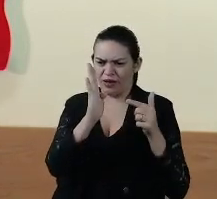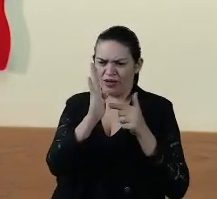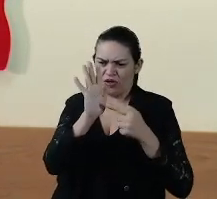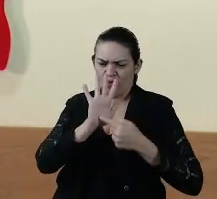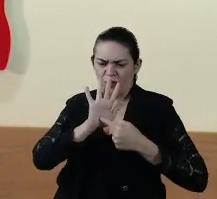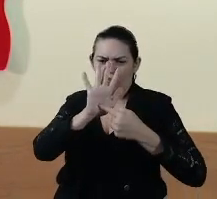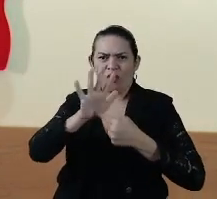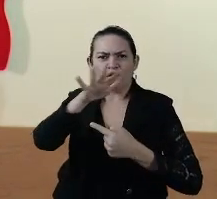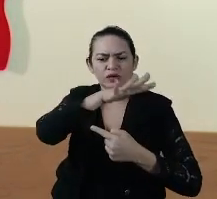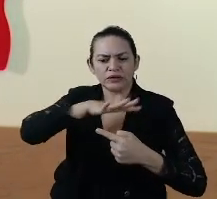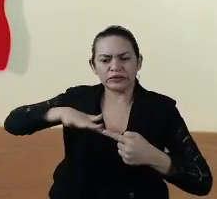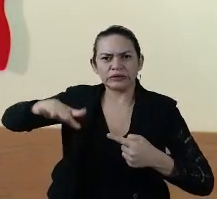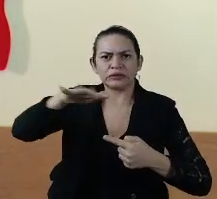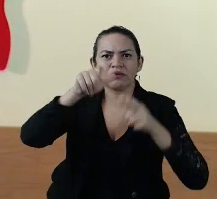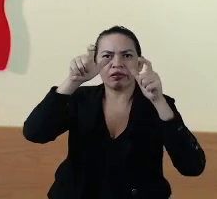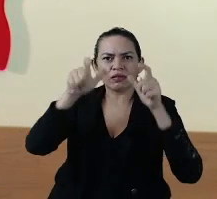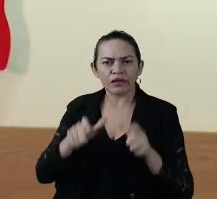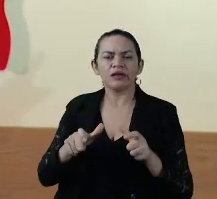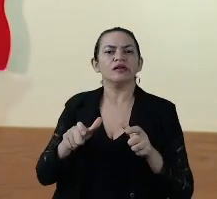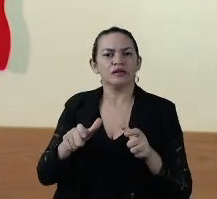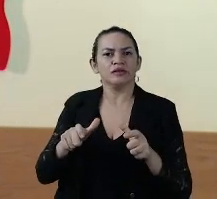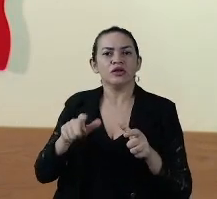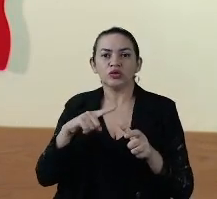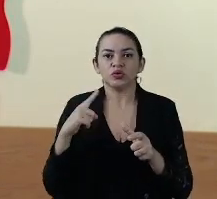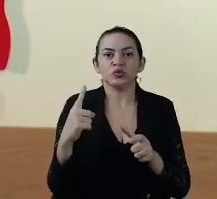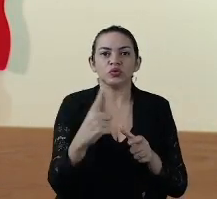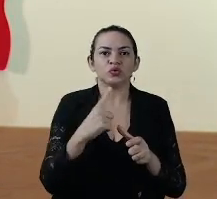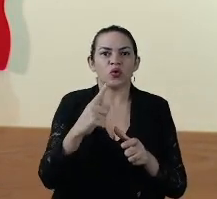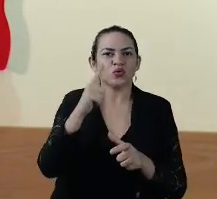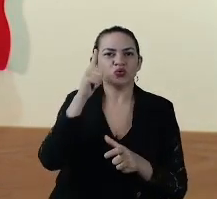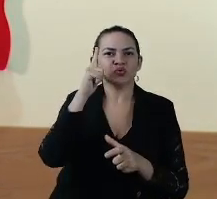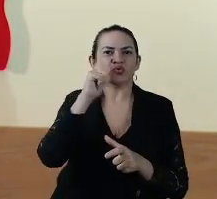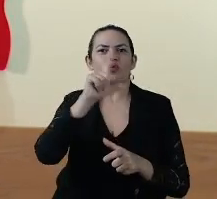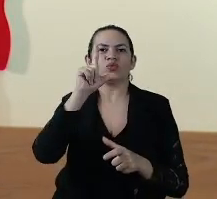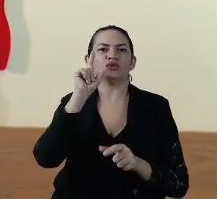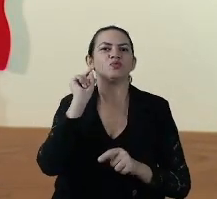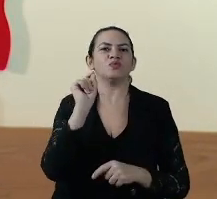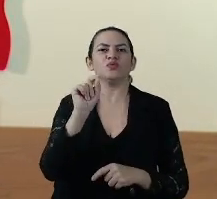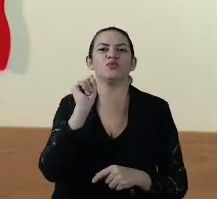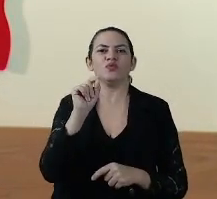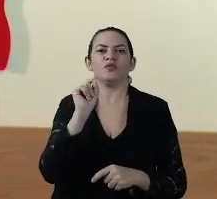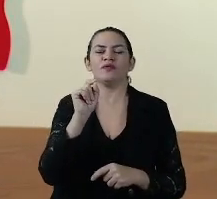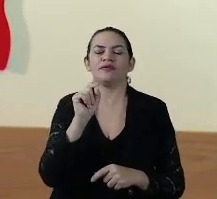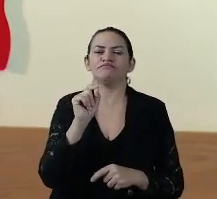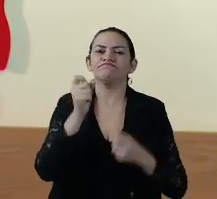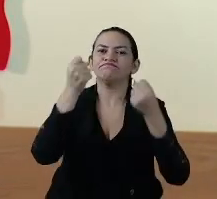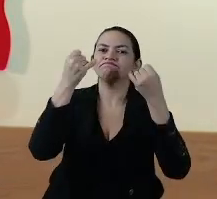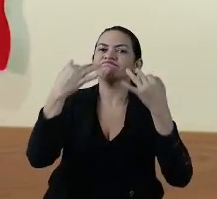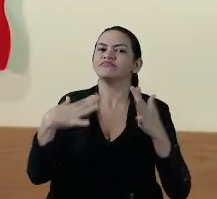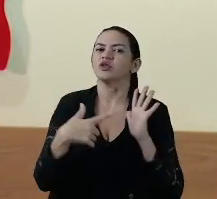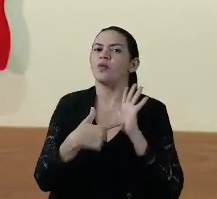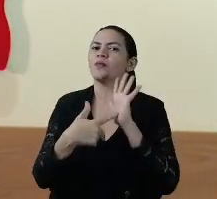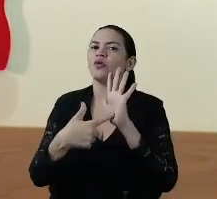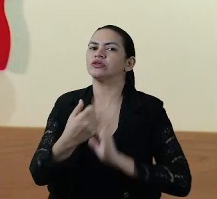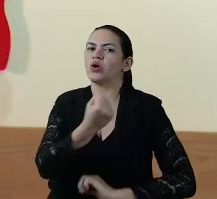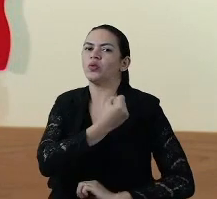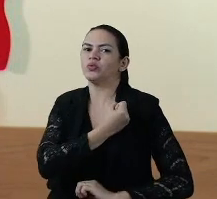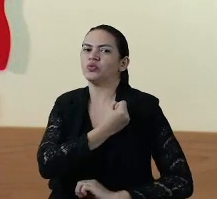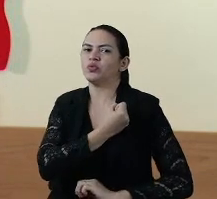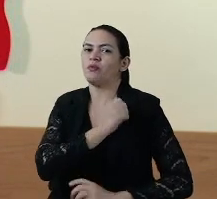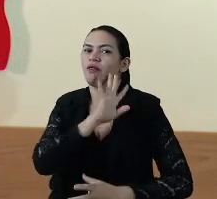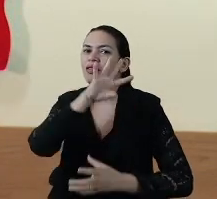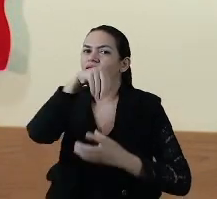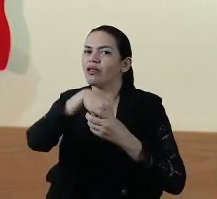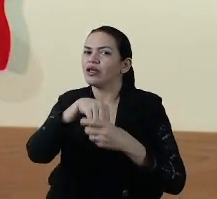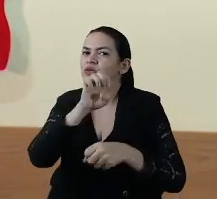nesta arena, para que nós consigamos alcançar a tendência dos números no